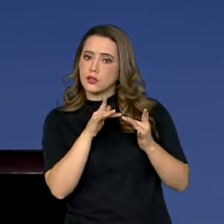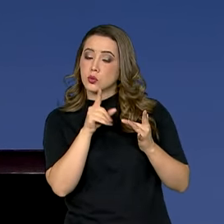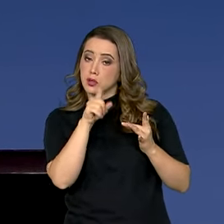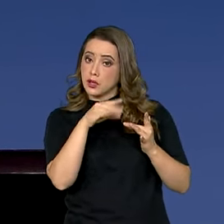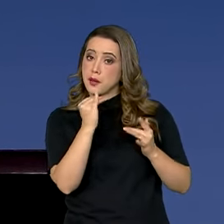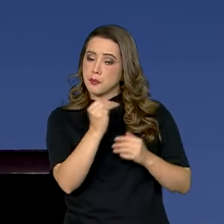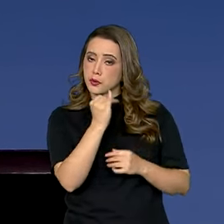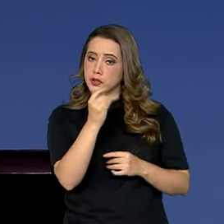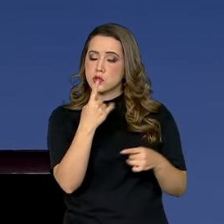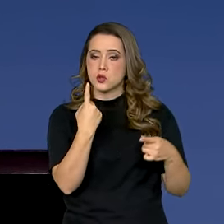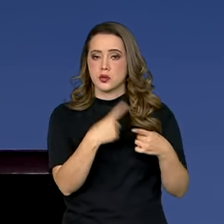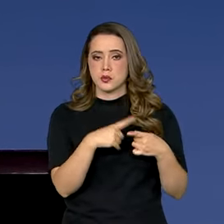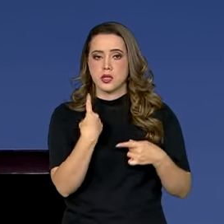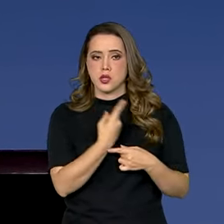para que nos conheçamos.